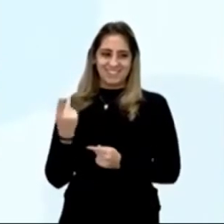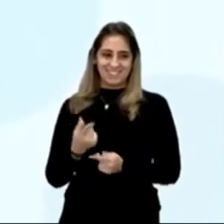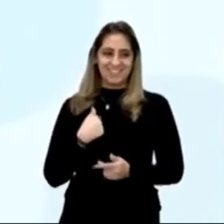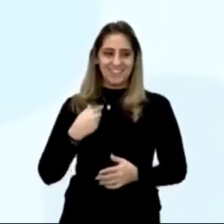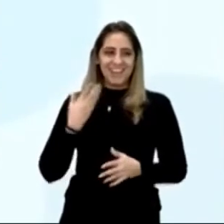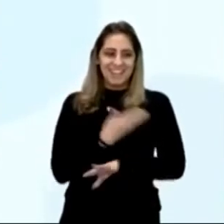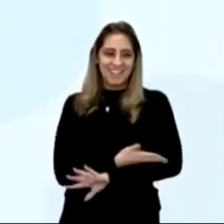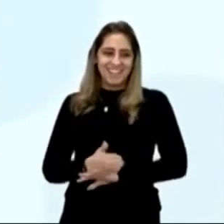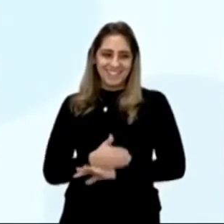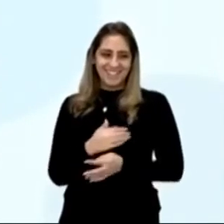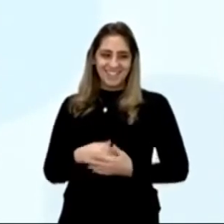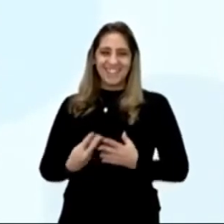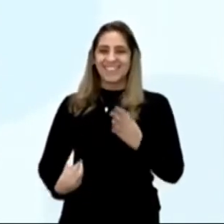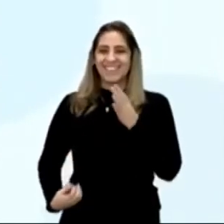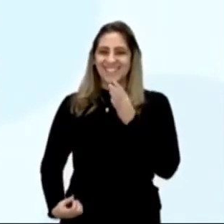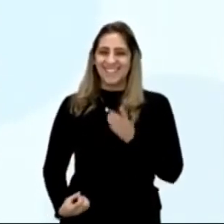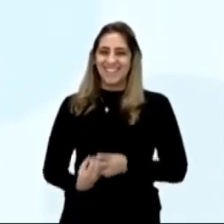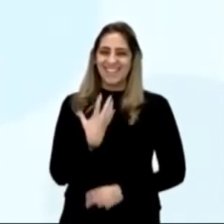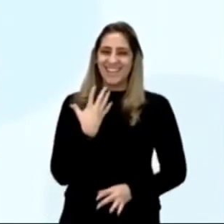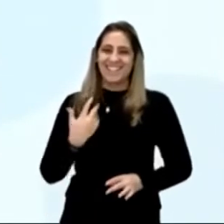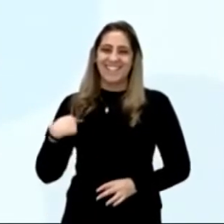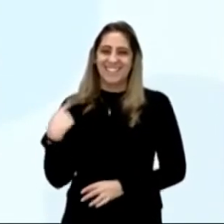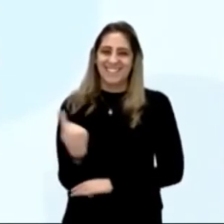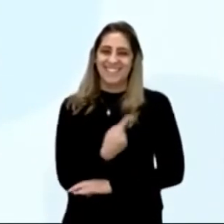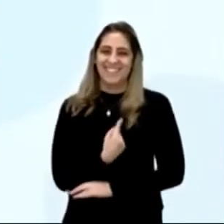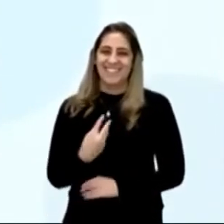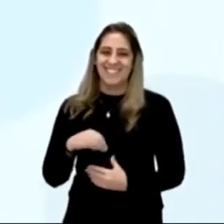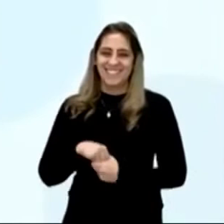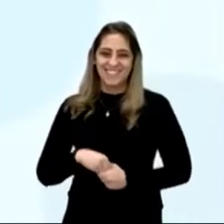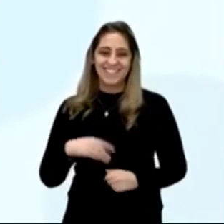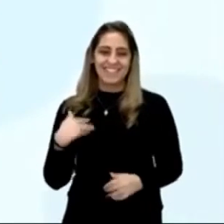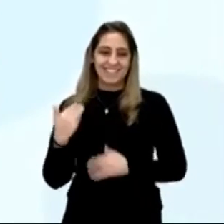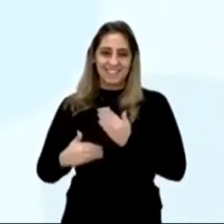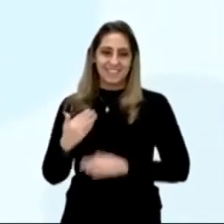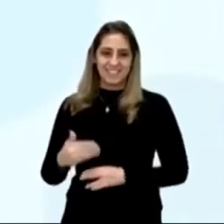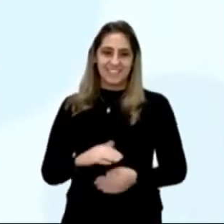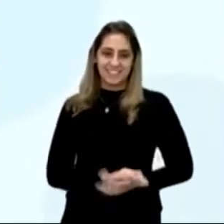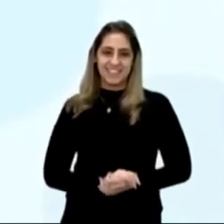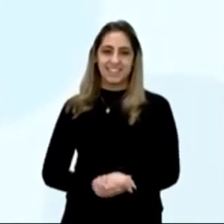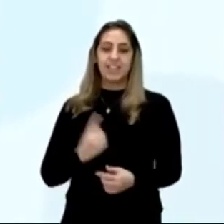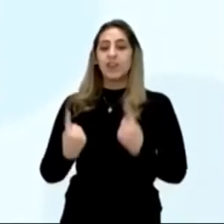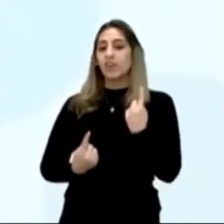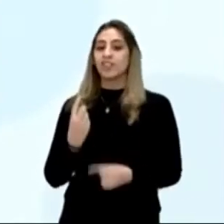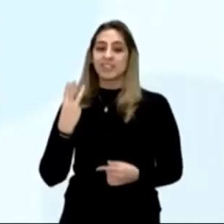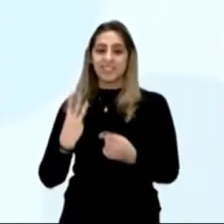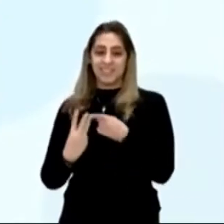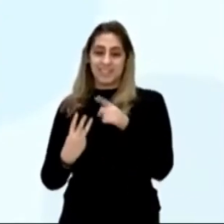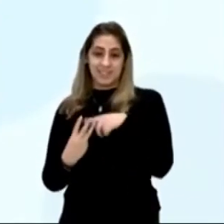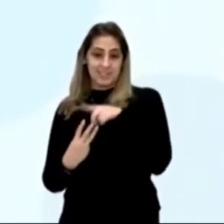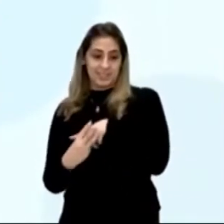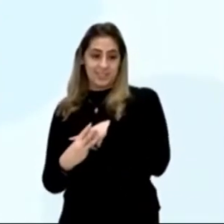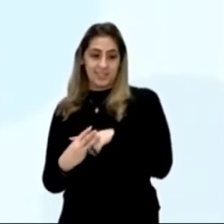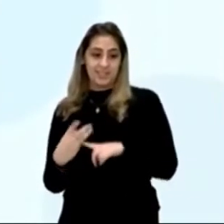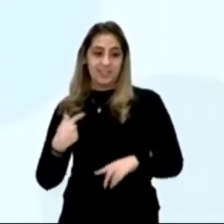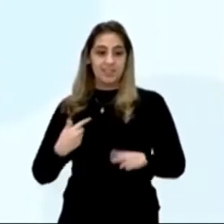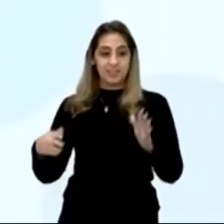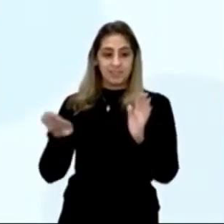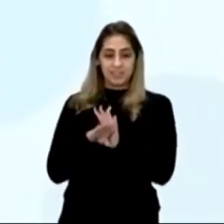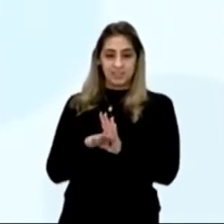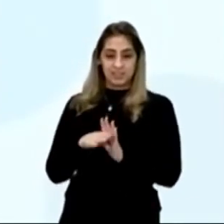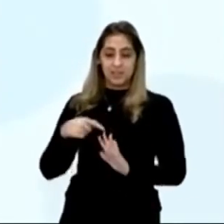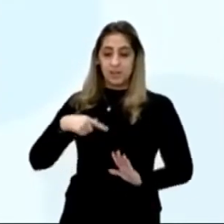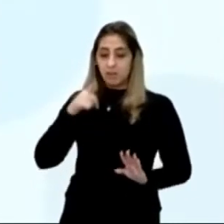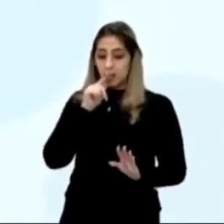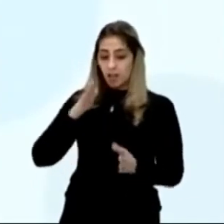para lá, acudiram pela praia homens, quando aos dois, quando aos três, de maneira que ao chegar ao batel, a